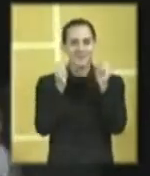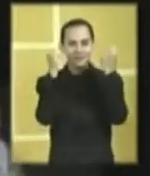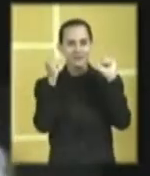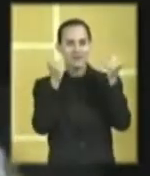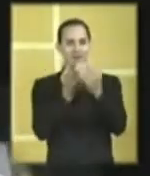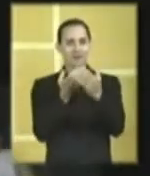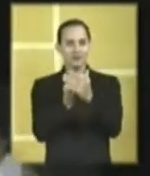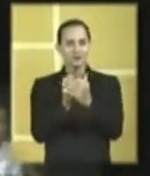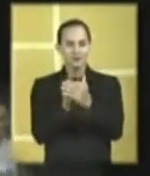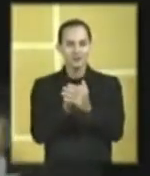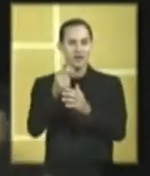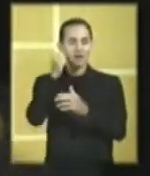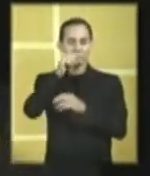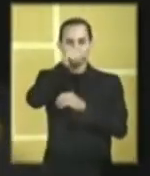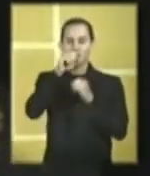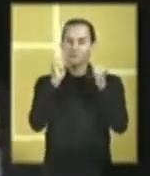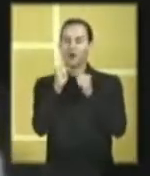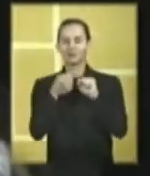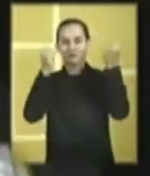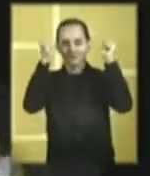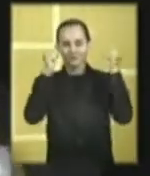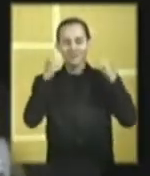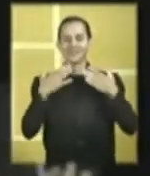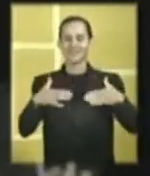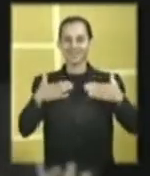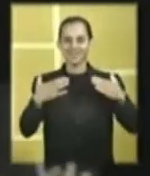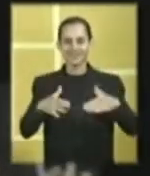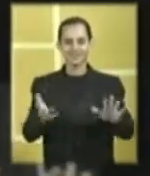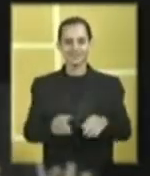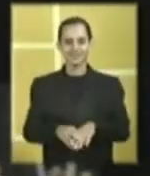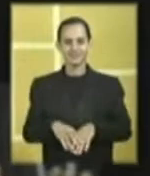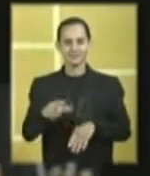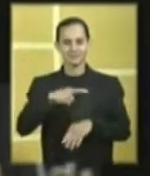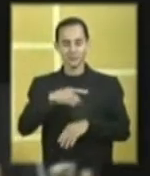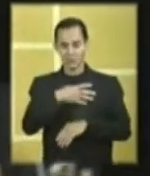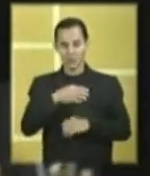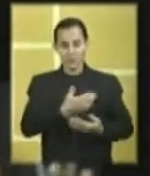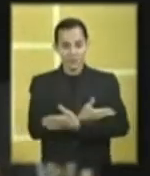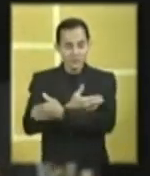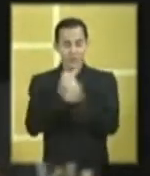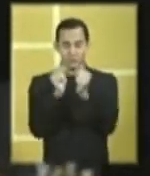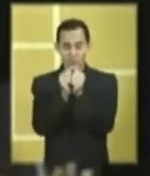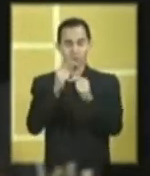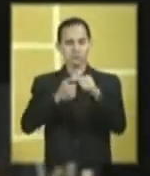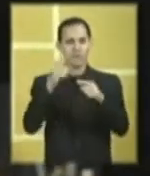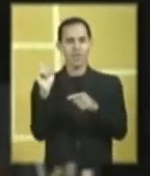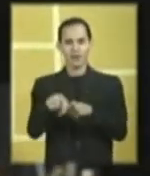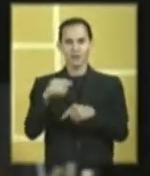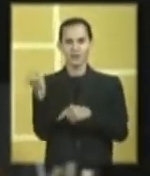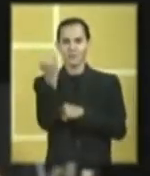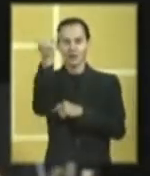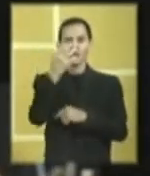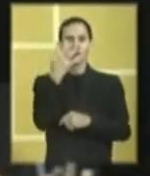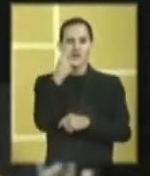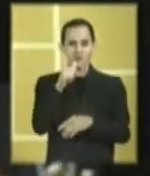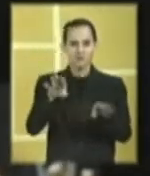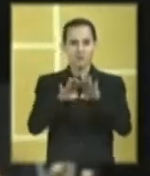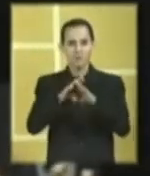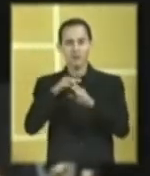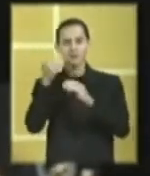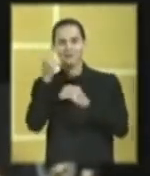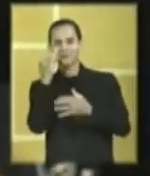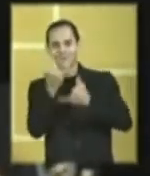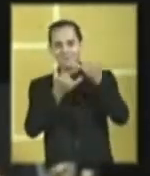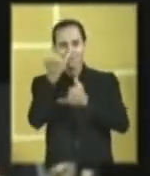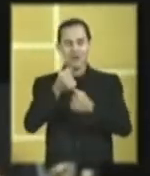ginástica. Assim, a mamãe pode se exercitar com tranquilidade. Isso neném, porque é muito importante, né, trazer as crianças também, que eles se